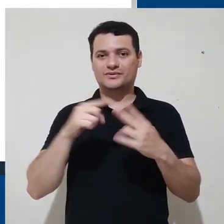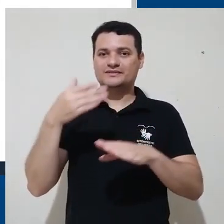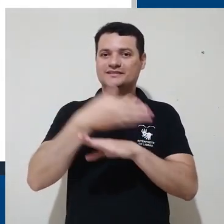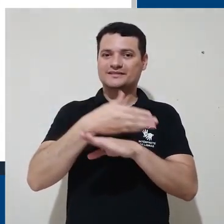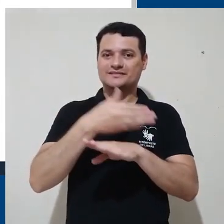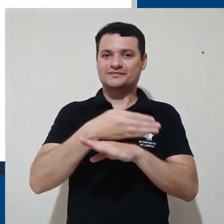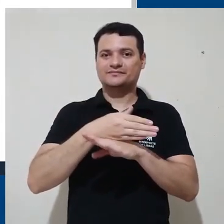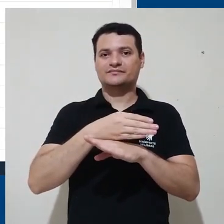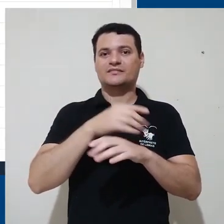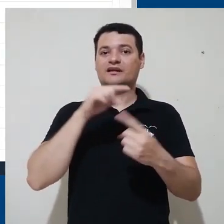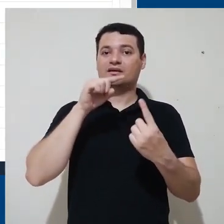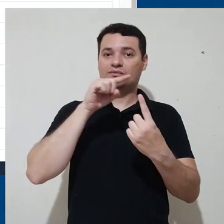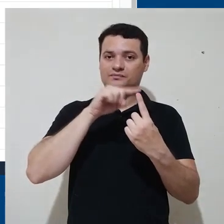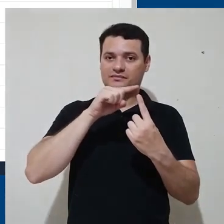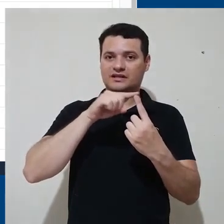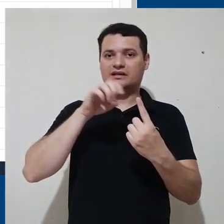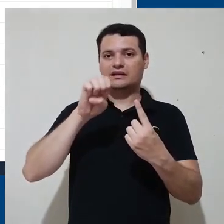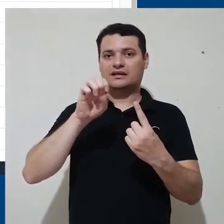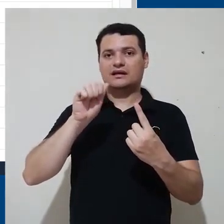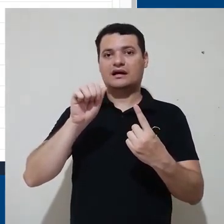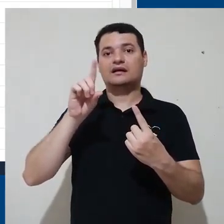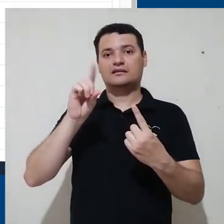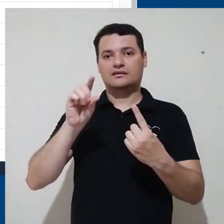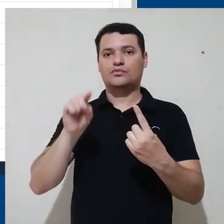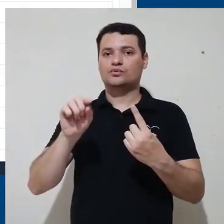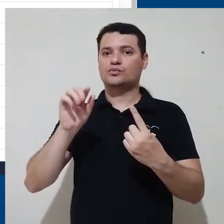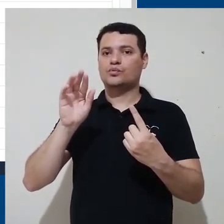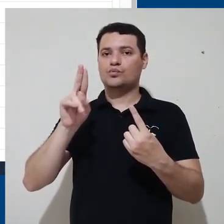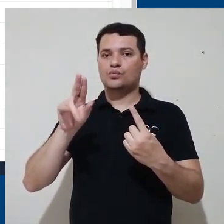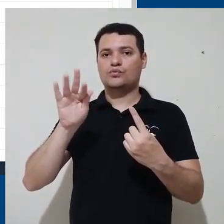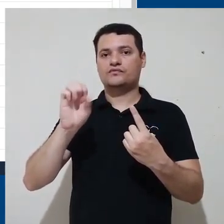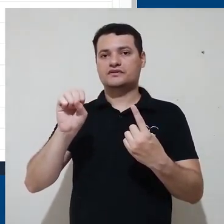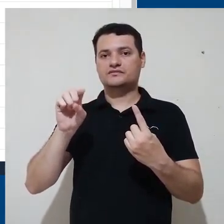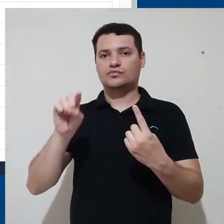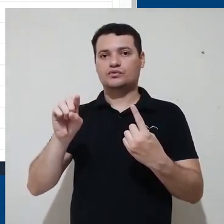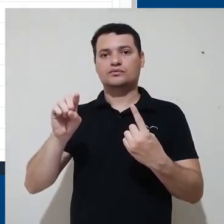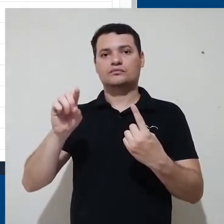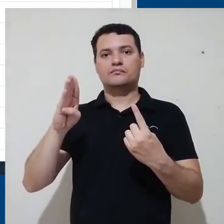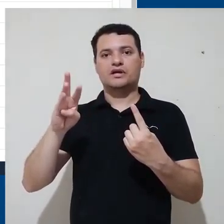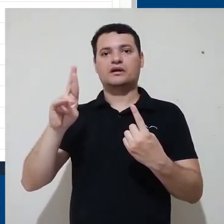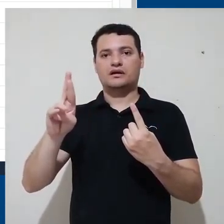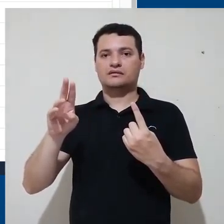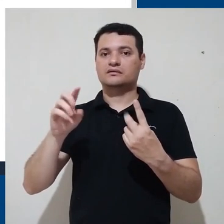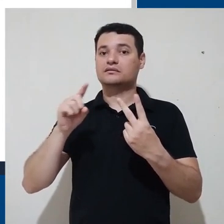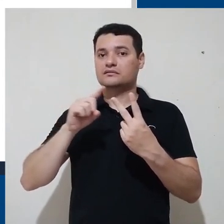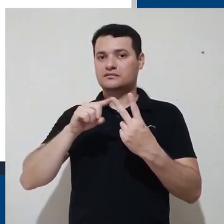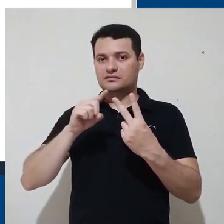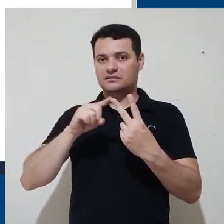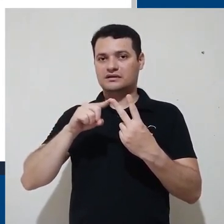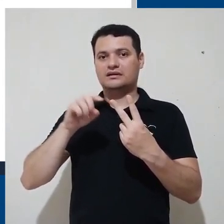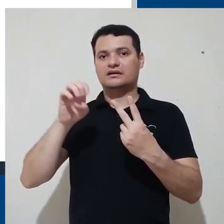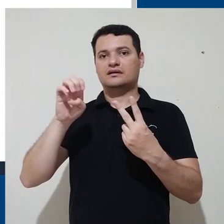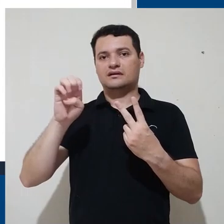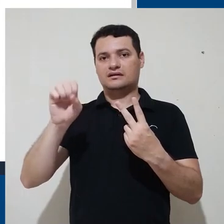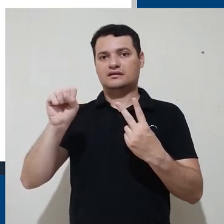Então, ficam os dois acessos para as duas plataformas. ead.ufis.br para os cursos de graduação,